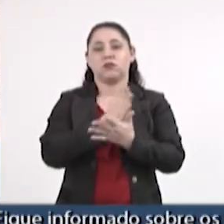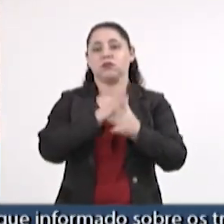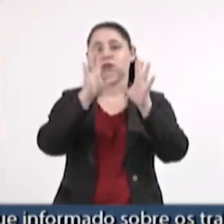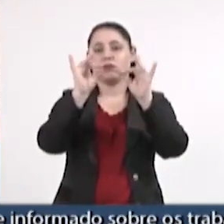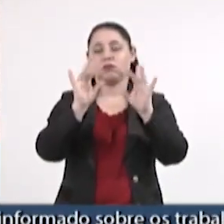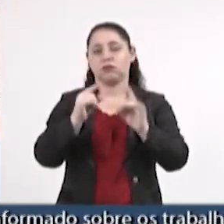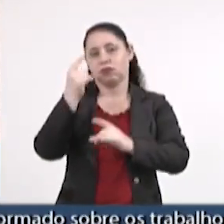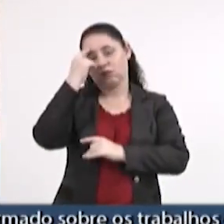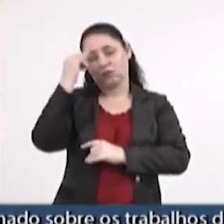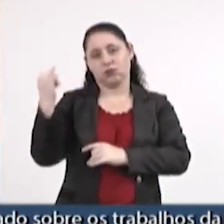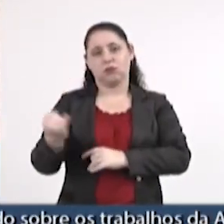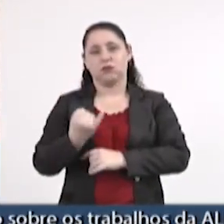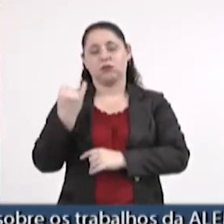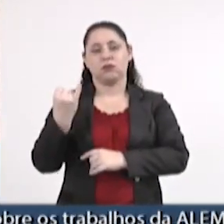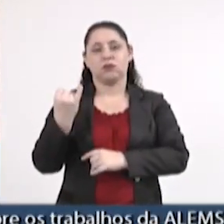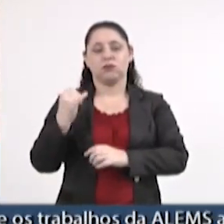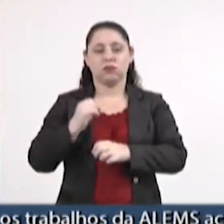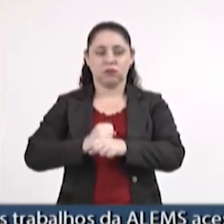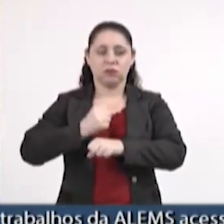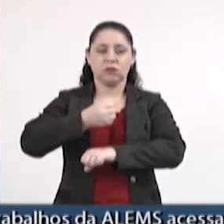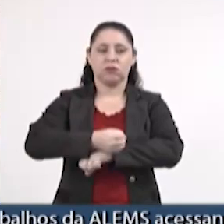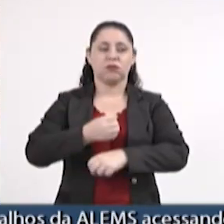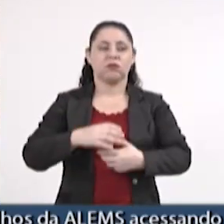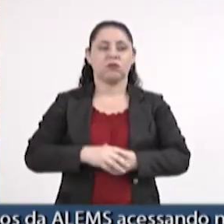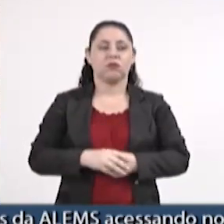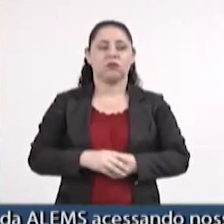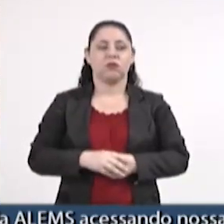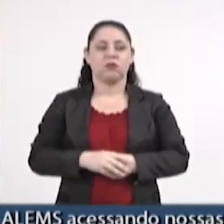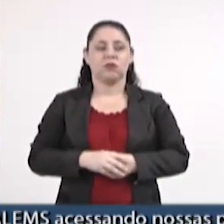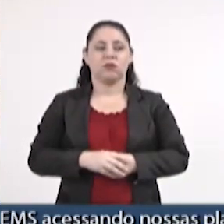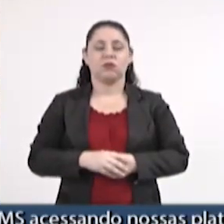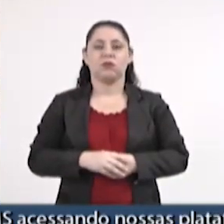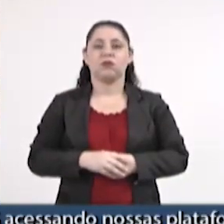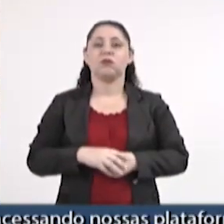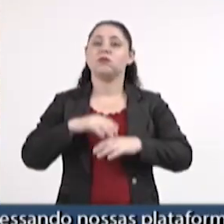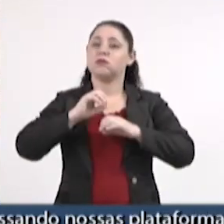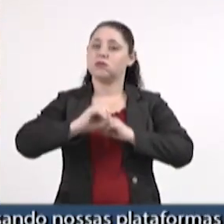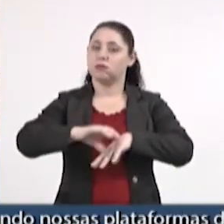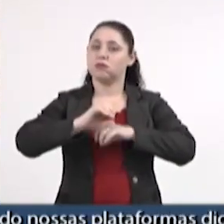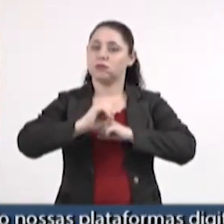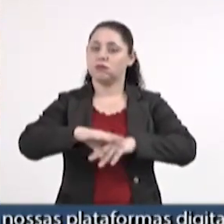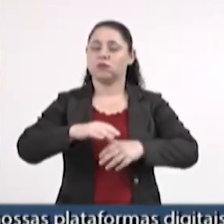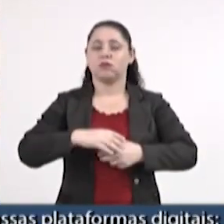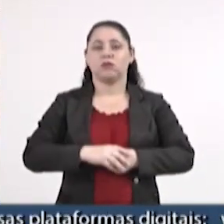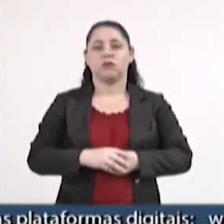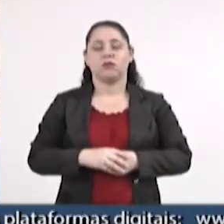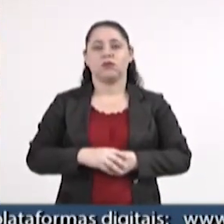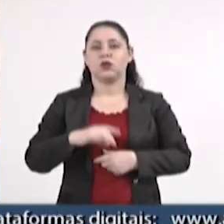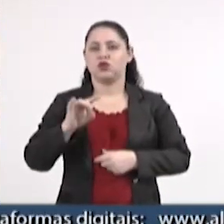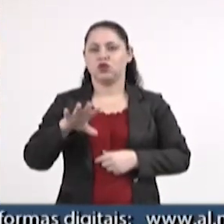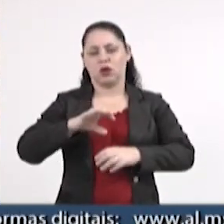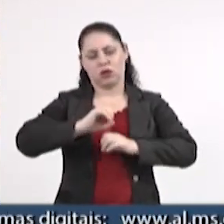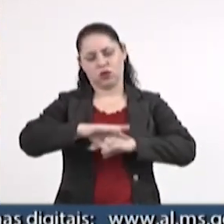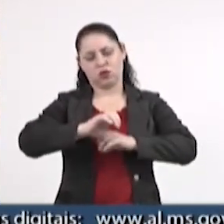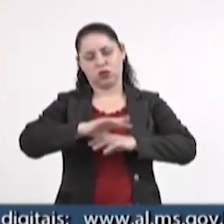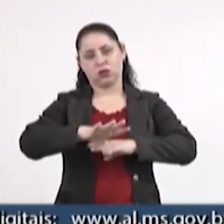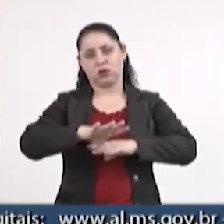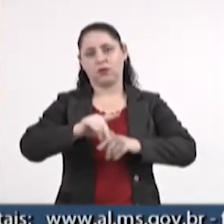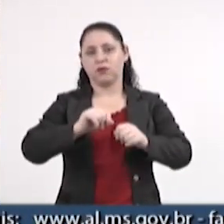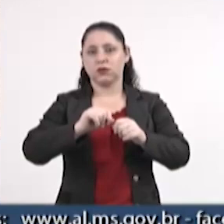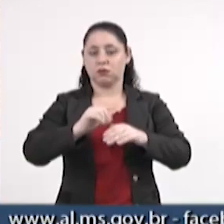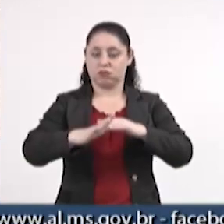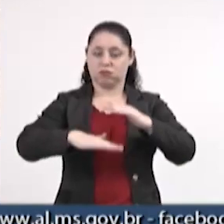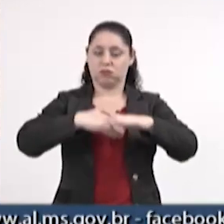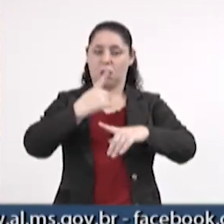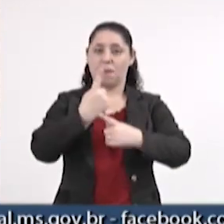aspectos que eu acho importantes nesse enfrentamento. É claro que a educação, é só a educação que vai promover